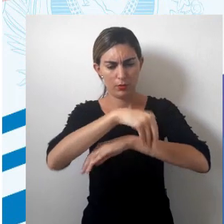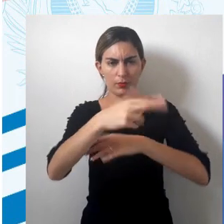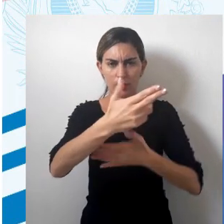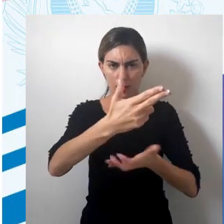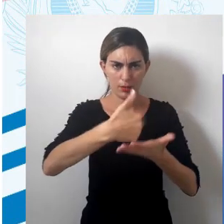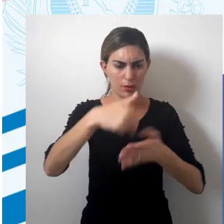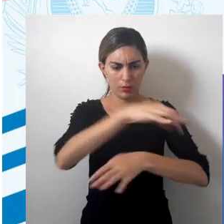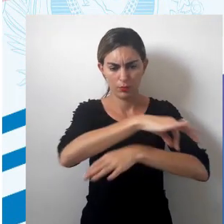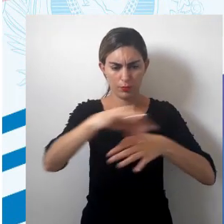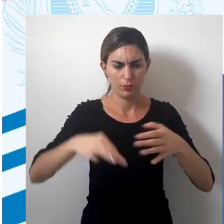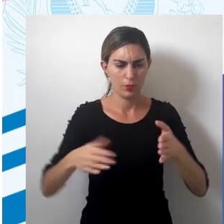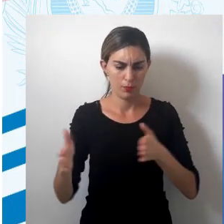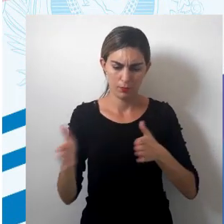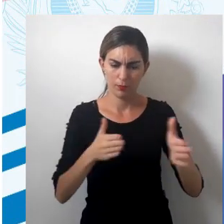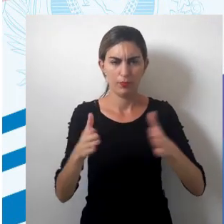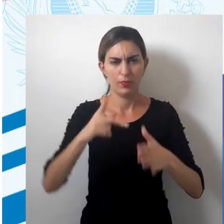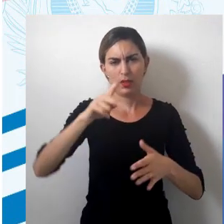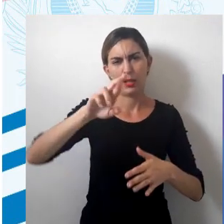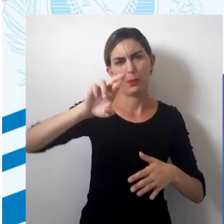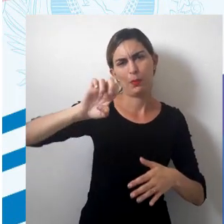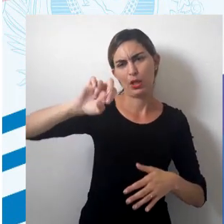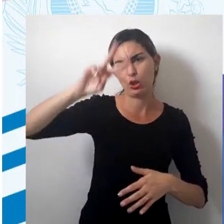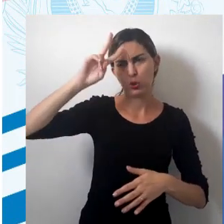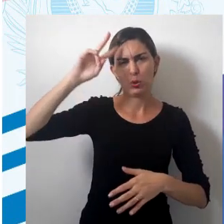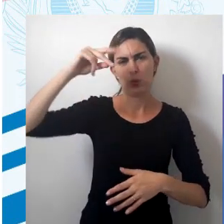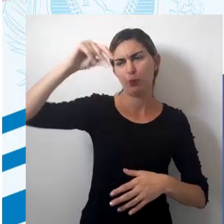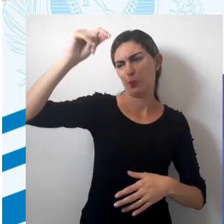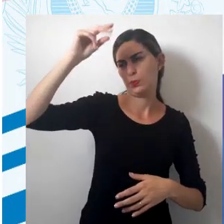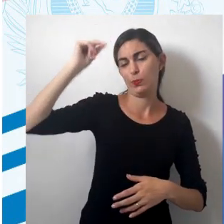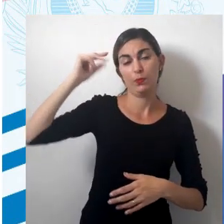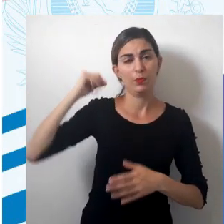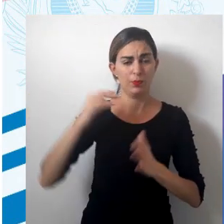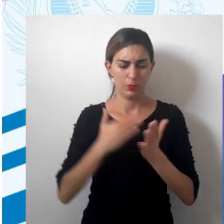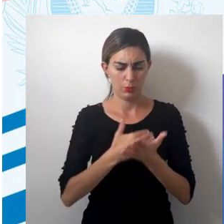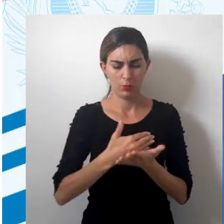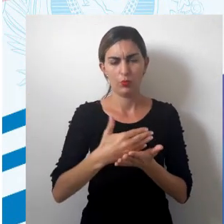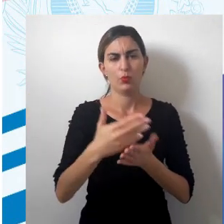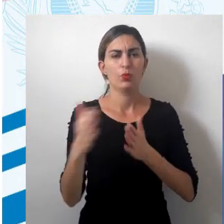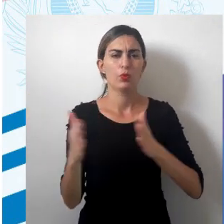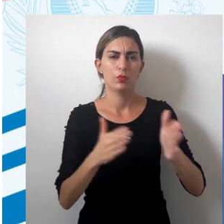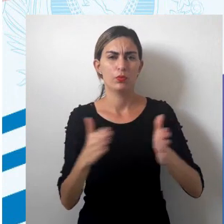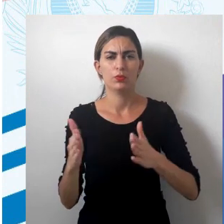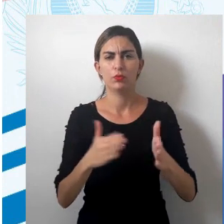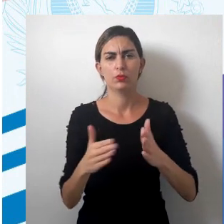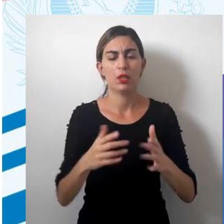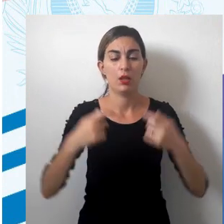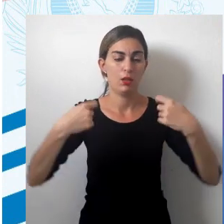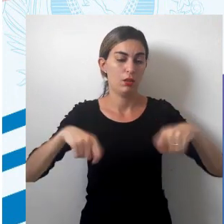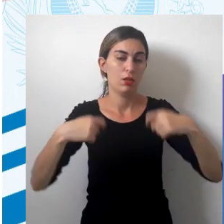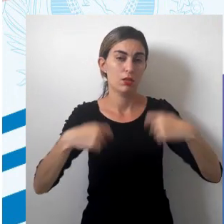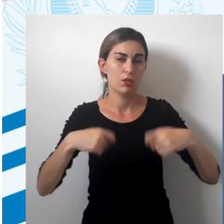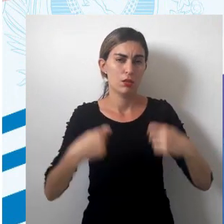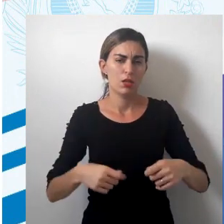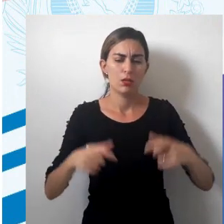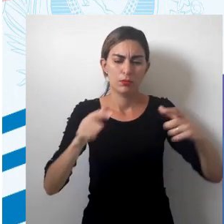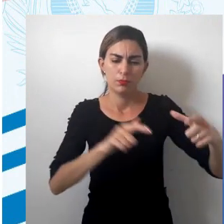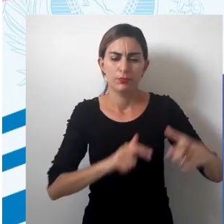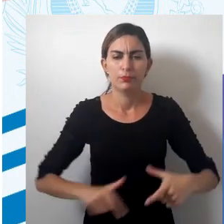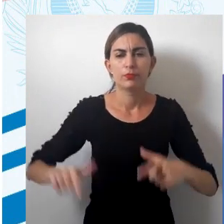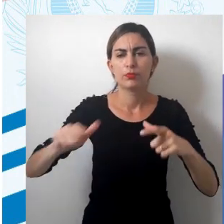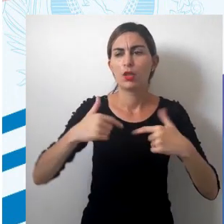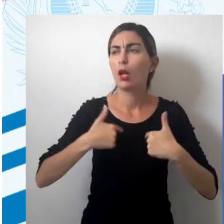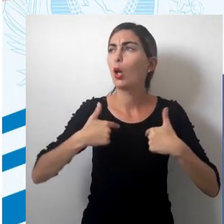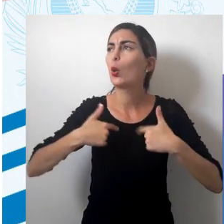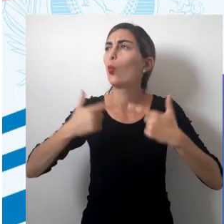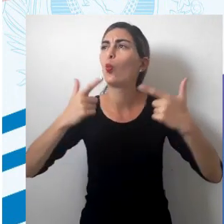períodos, na pré-história, inicialmente, ela traz consigo a necessidade de se localizar